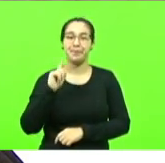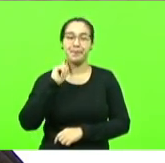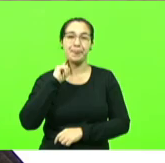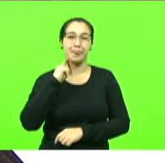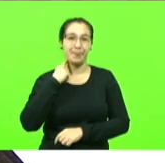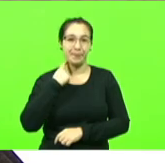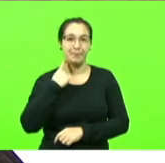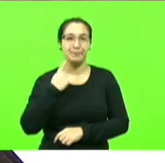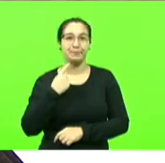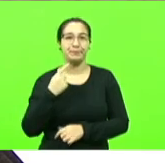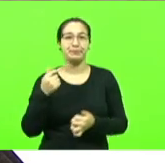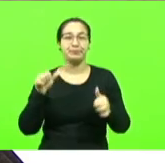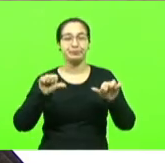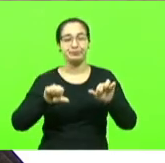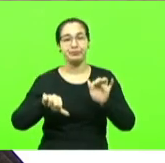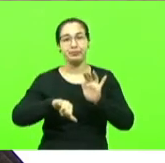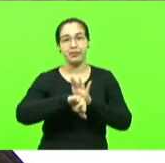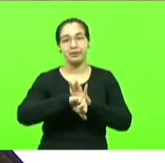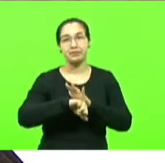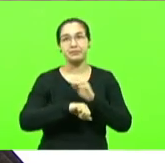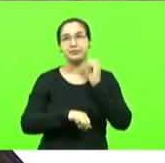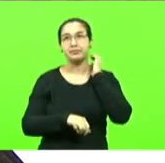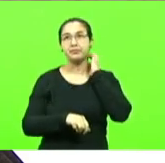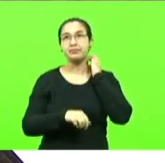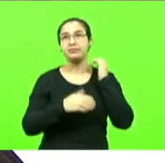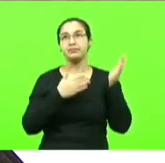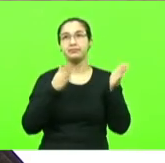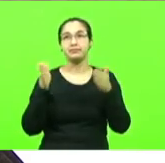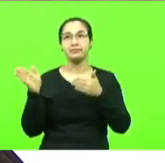contra o prefeito passa a imagem